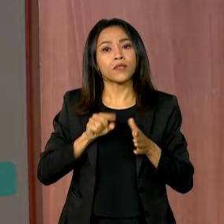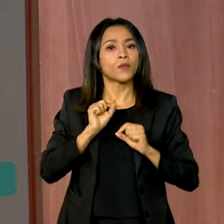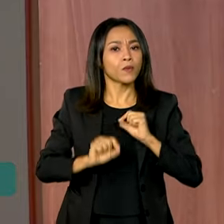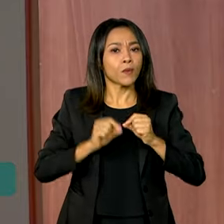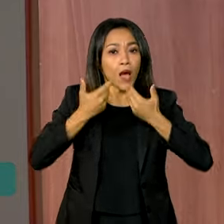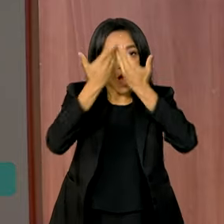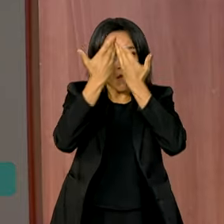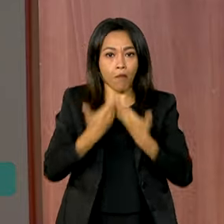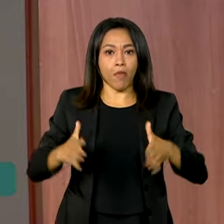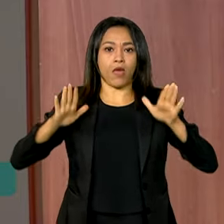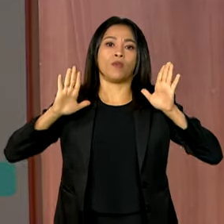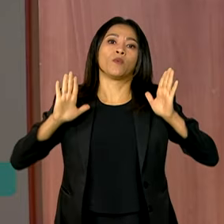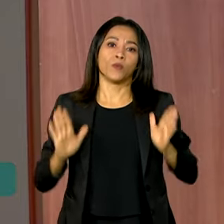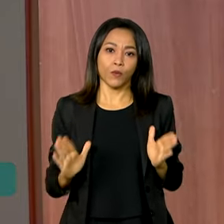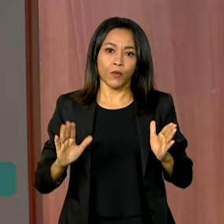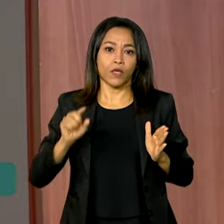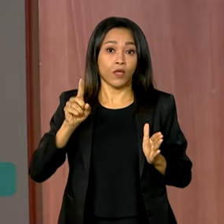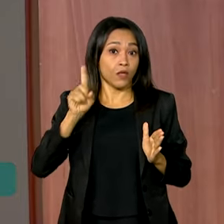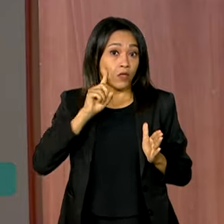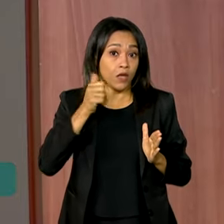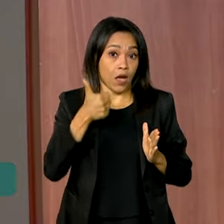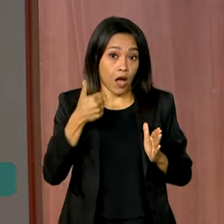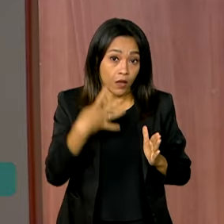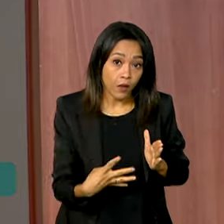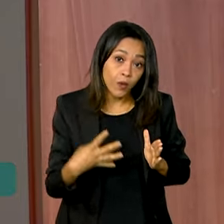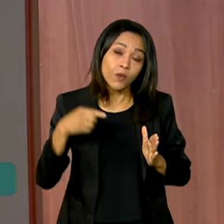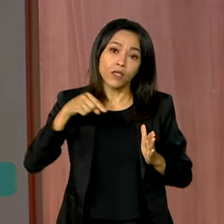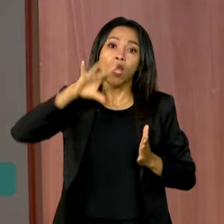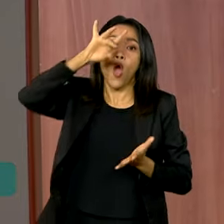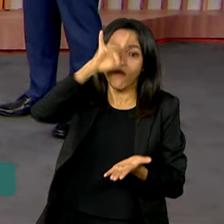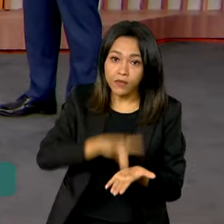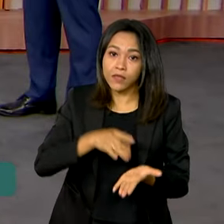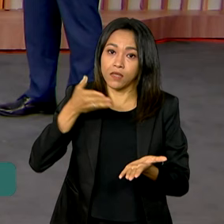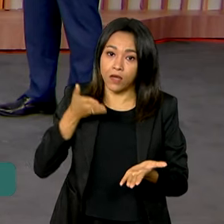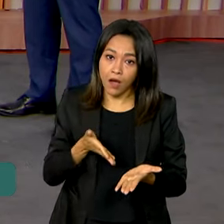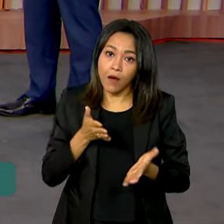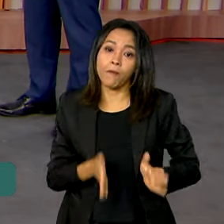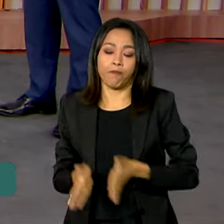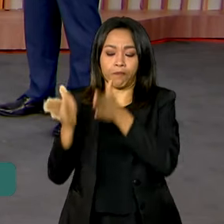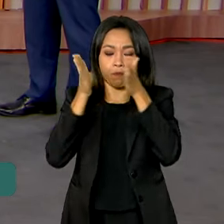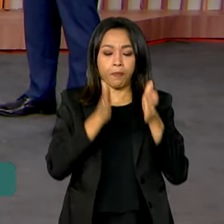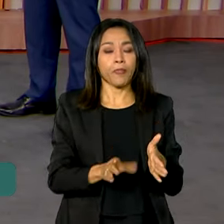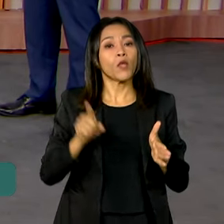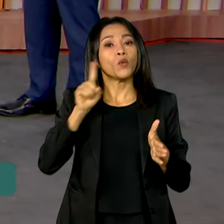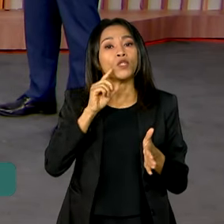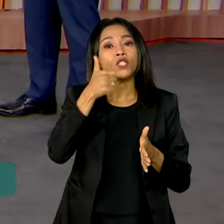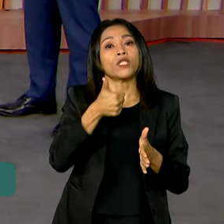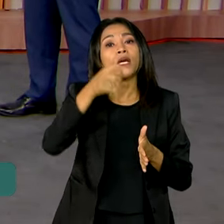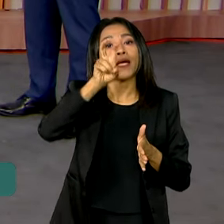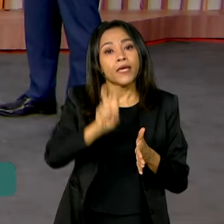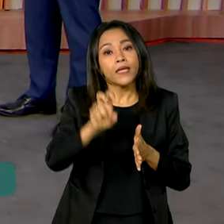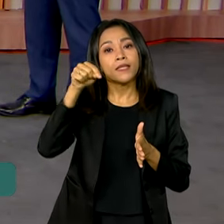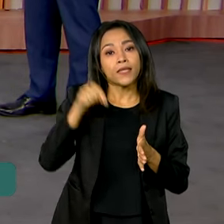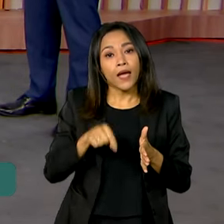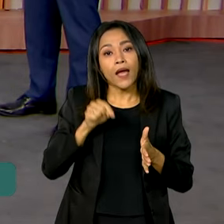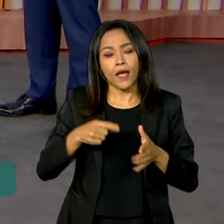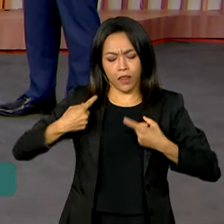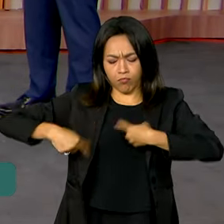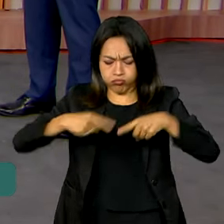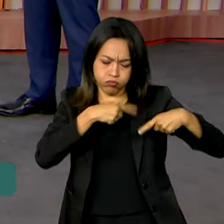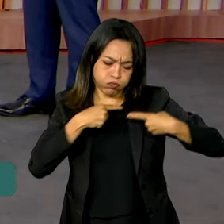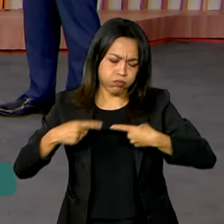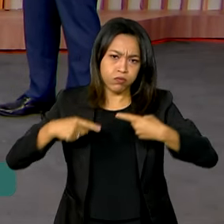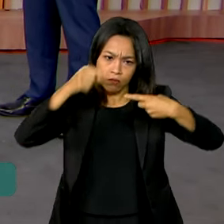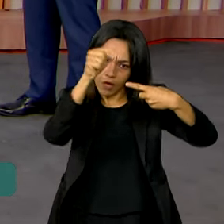terá abertura no dia 14, abertura mais oficial. No dia 15, nós estamos chamando de os eixos, terá o debate